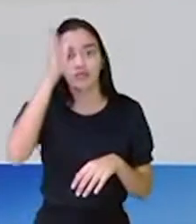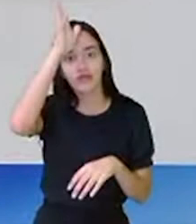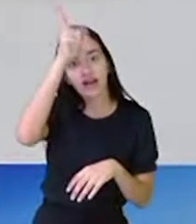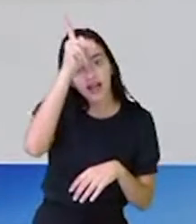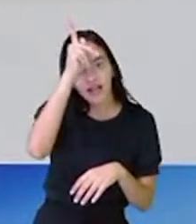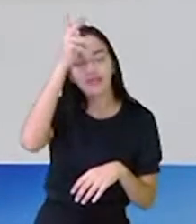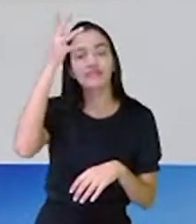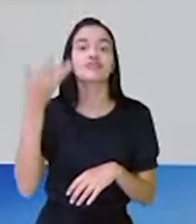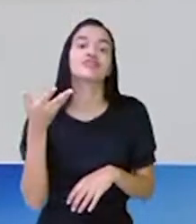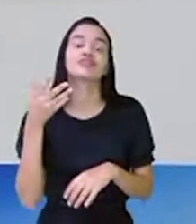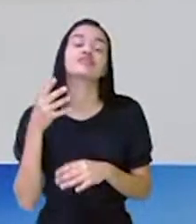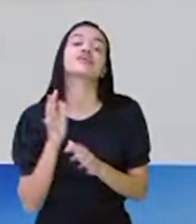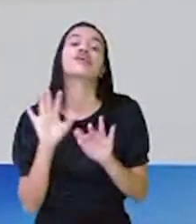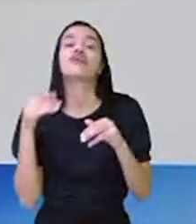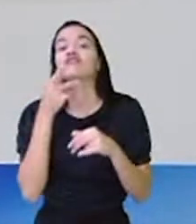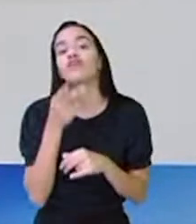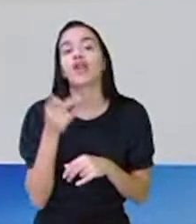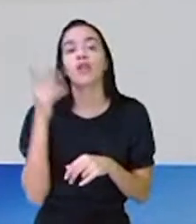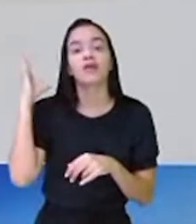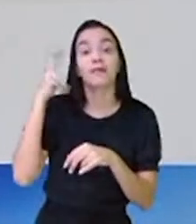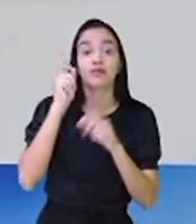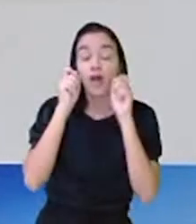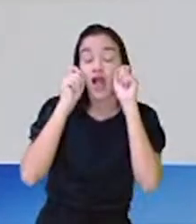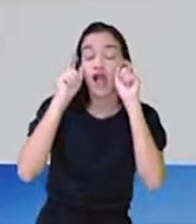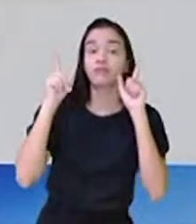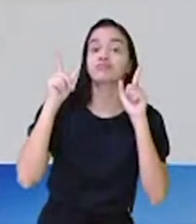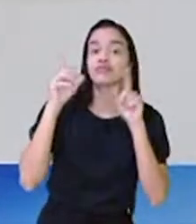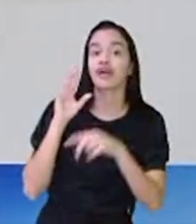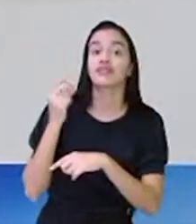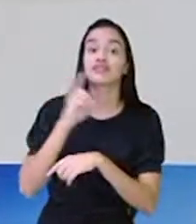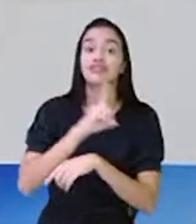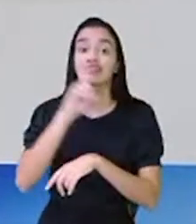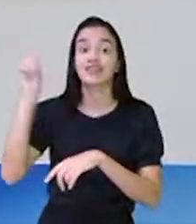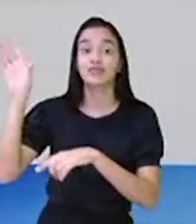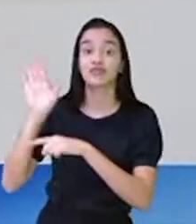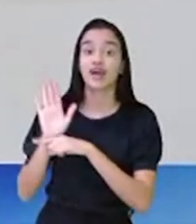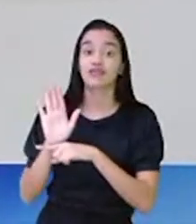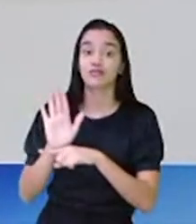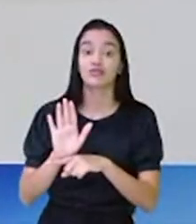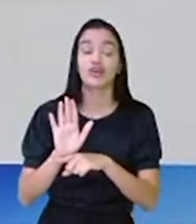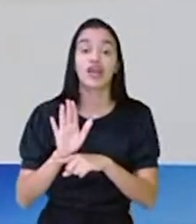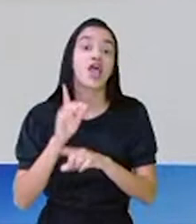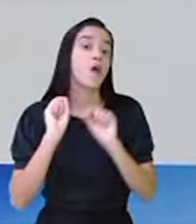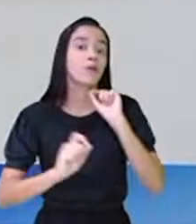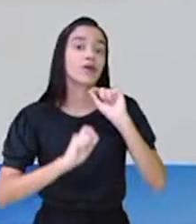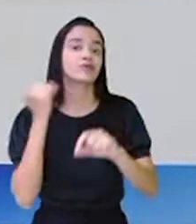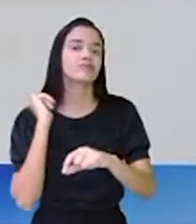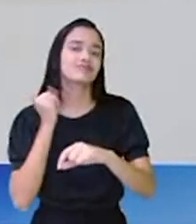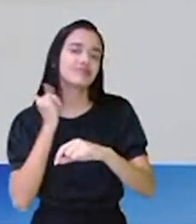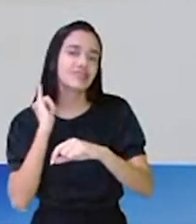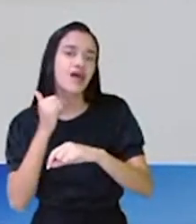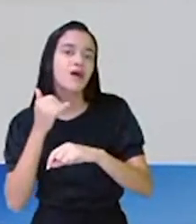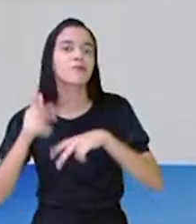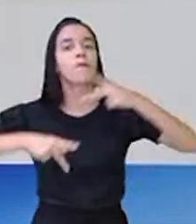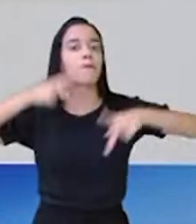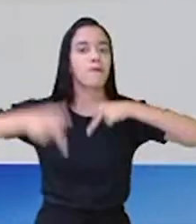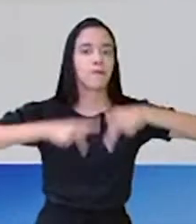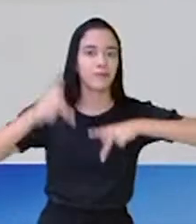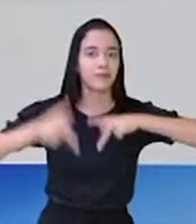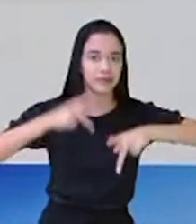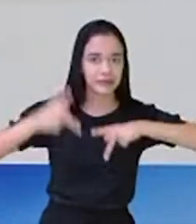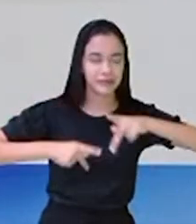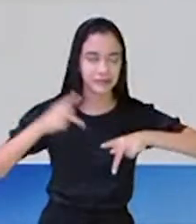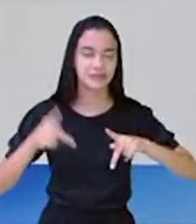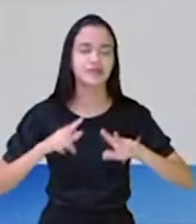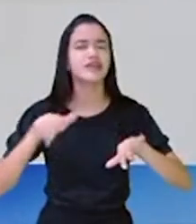vocês que Deus ajuda quem cedo madruga. E isso é um ditado popular. Então, pelo menos ele estava